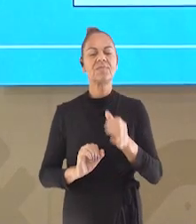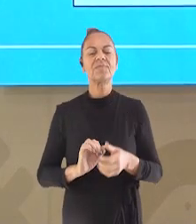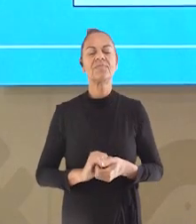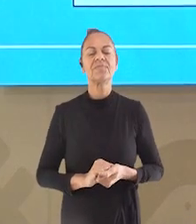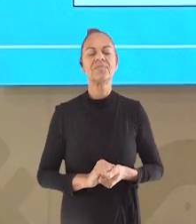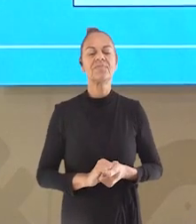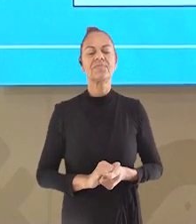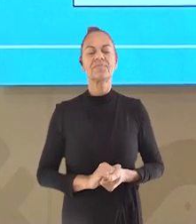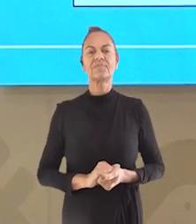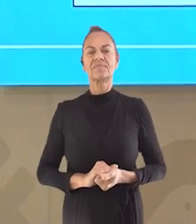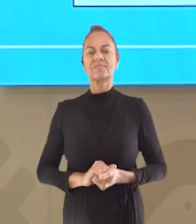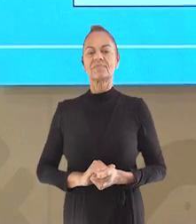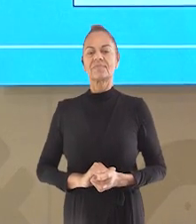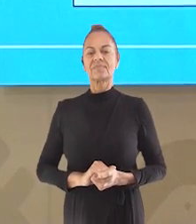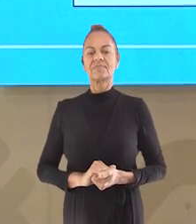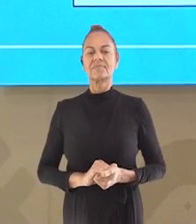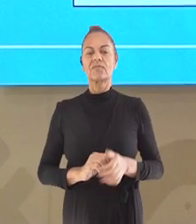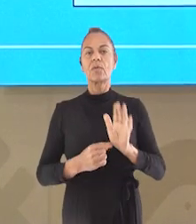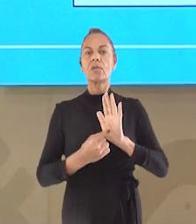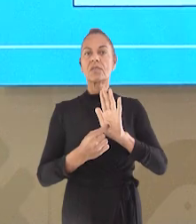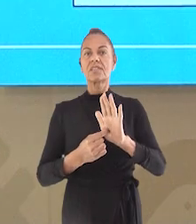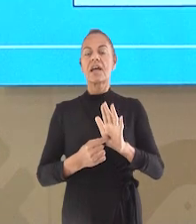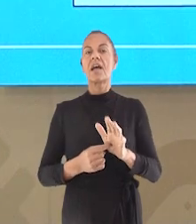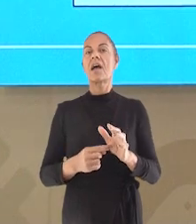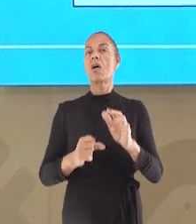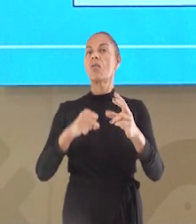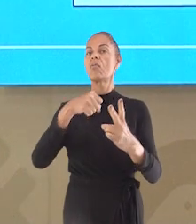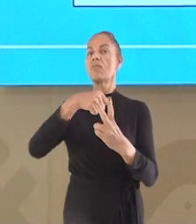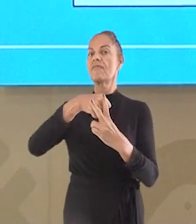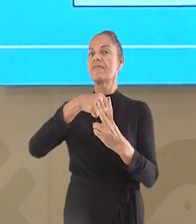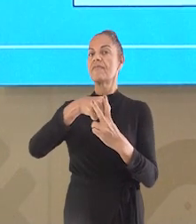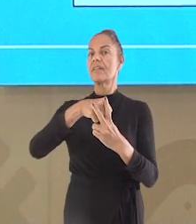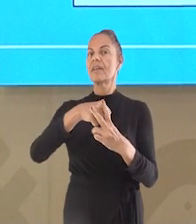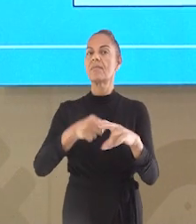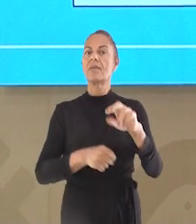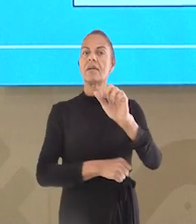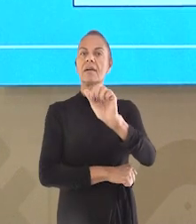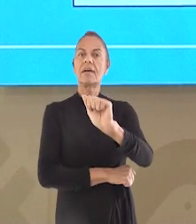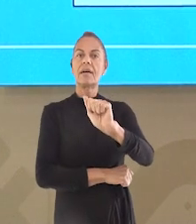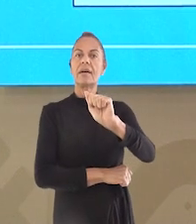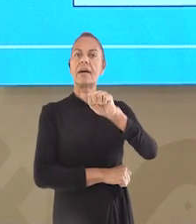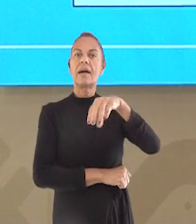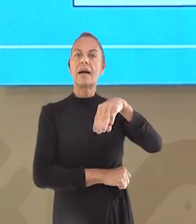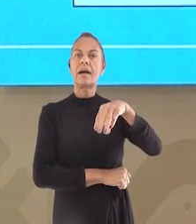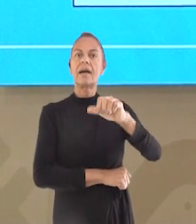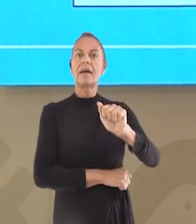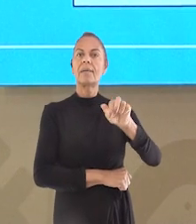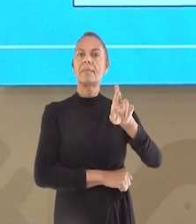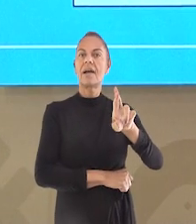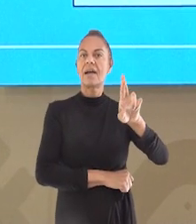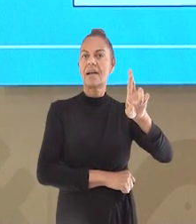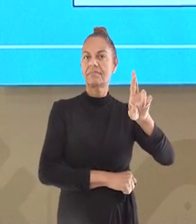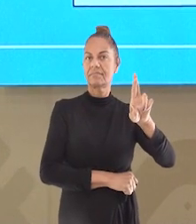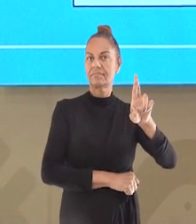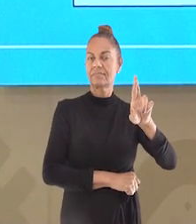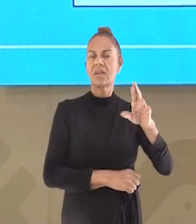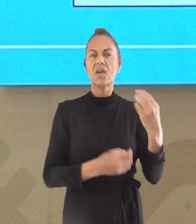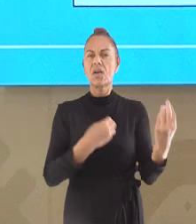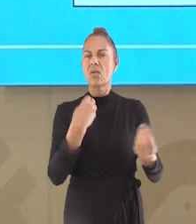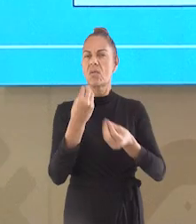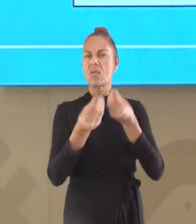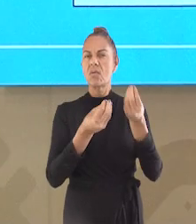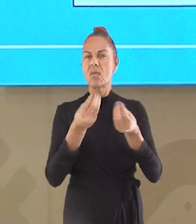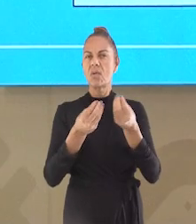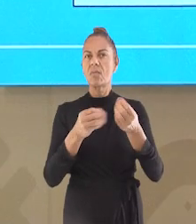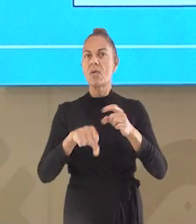Vamos lá. Eu vou mostrar para vocês um exemplo a partir do verbo amar. Como o verbo amar fica